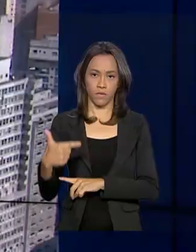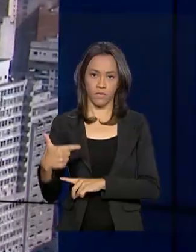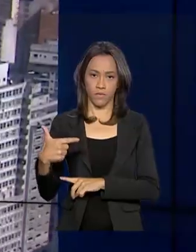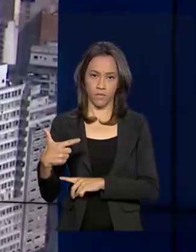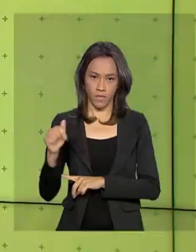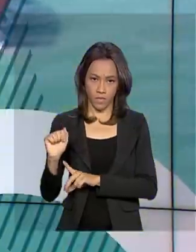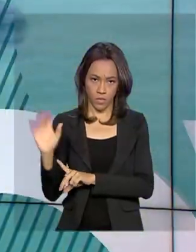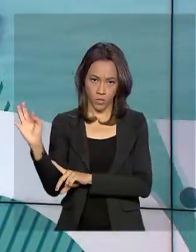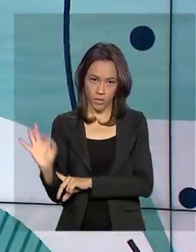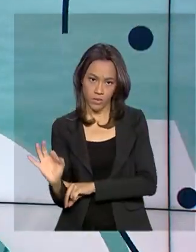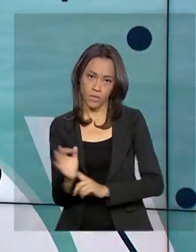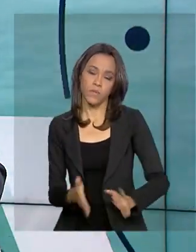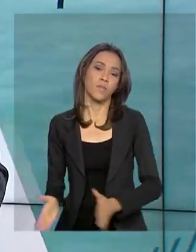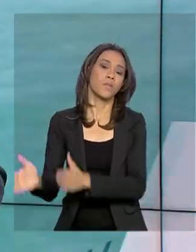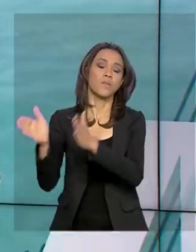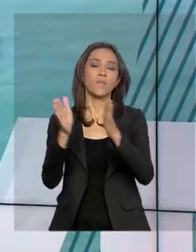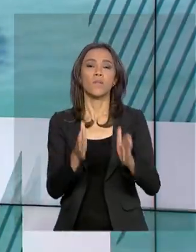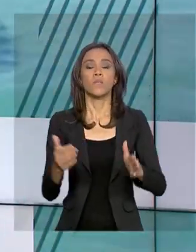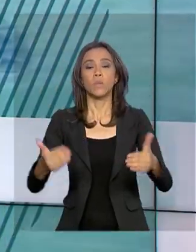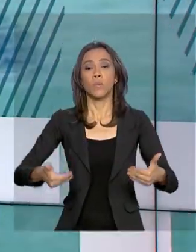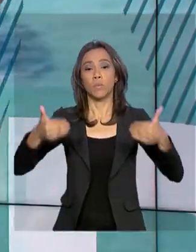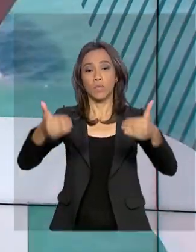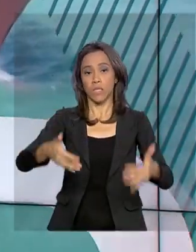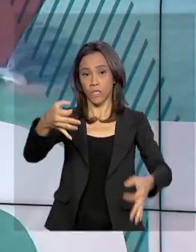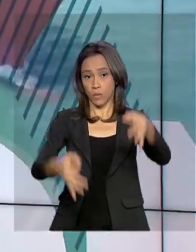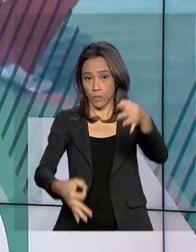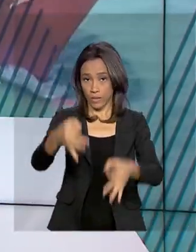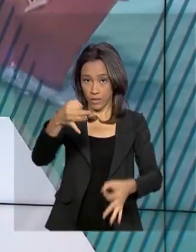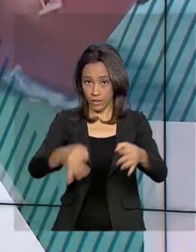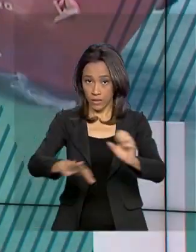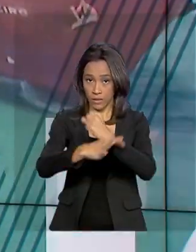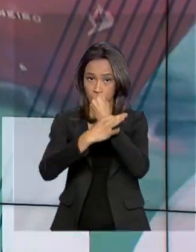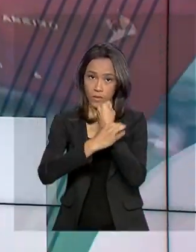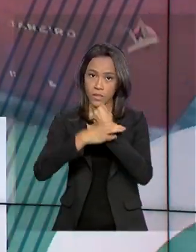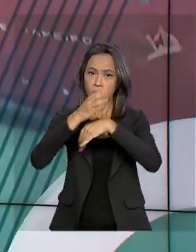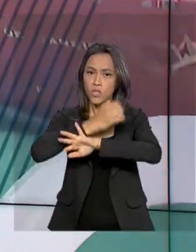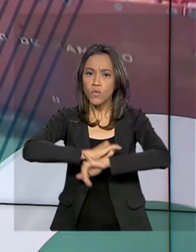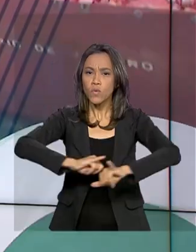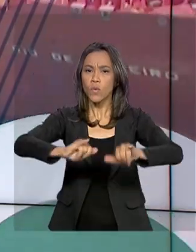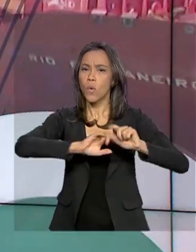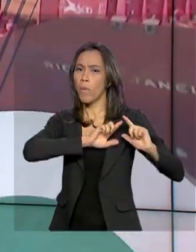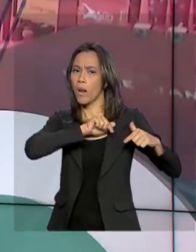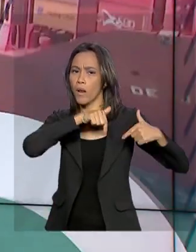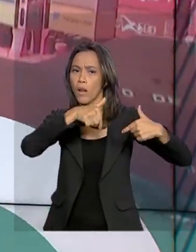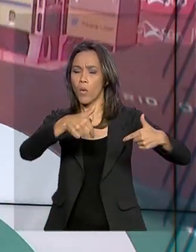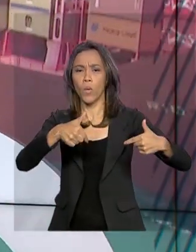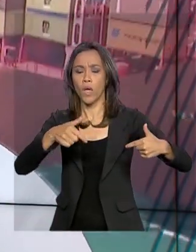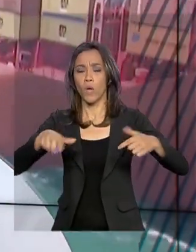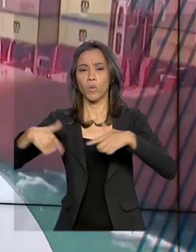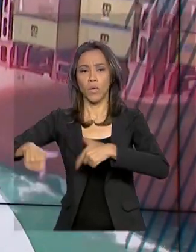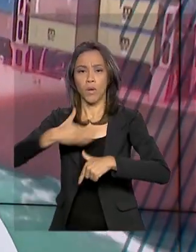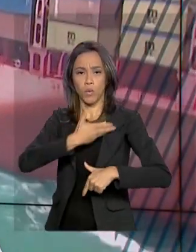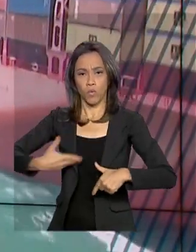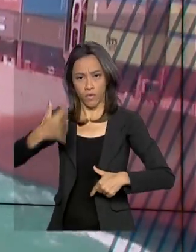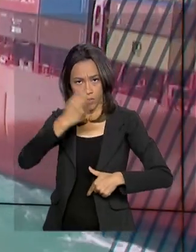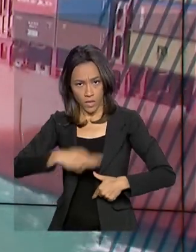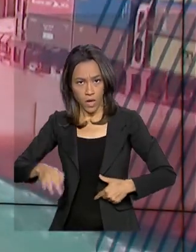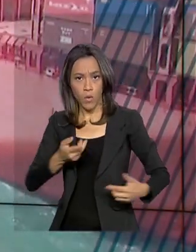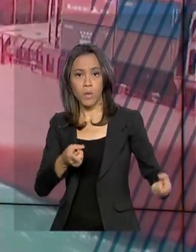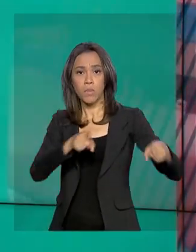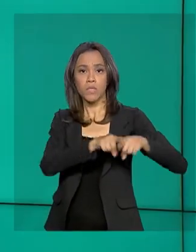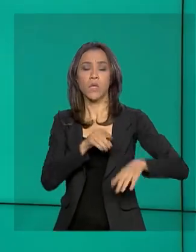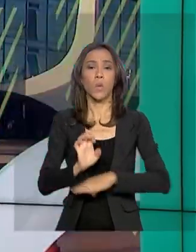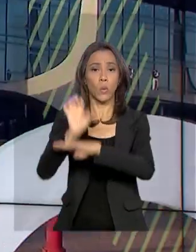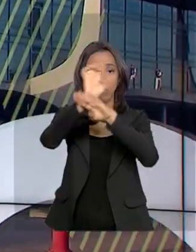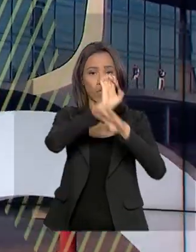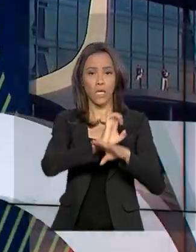O Ministério da Justiça e Segurança Pública divulgou o resultado do trabalho entre Governo Federal e Estados na coleta de